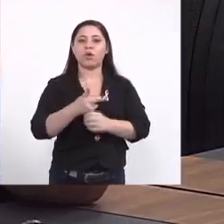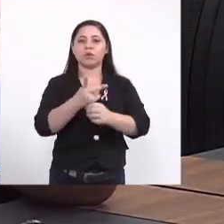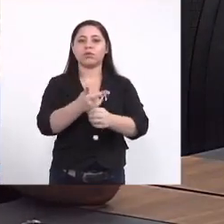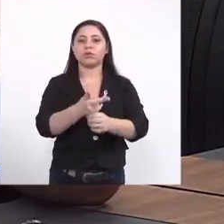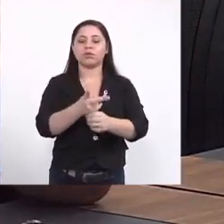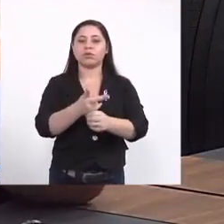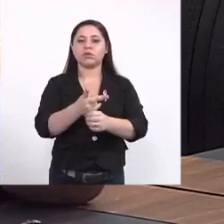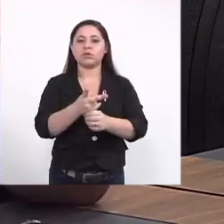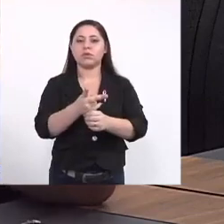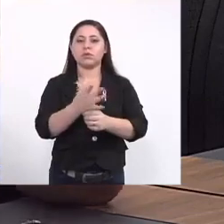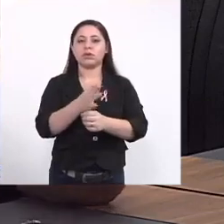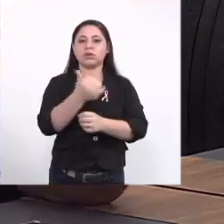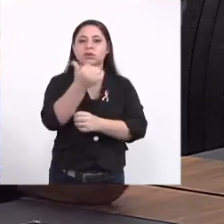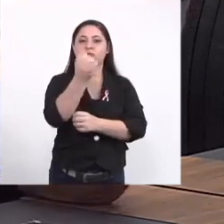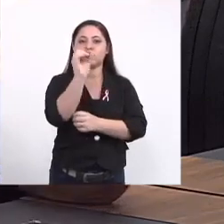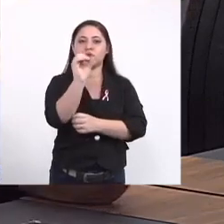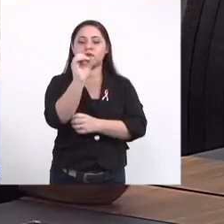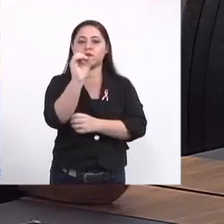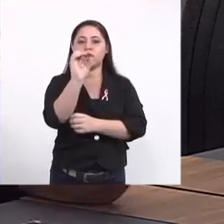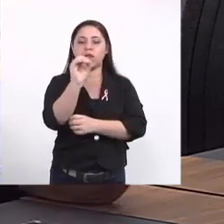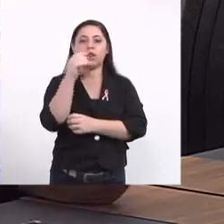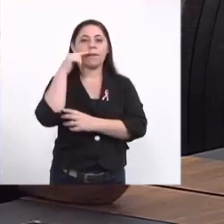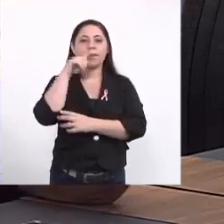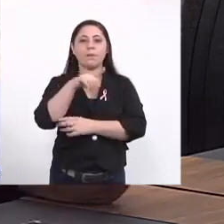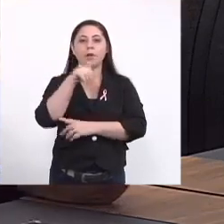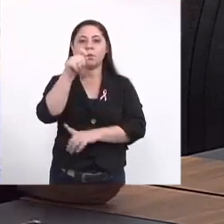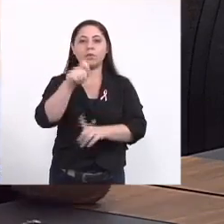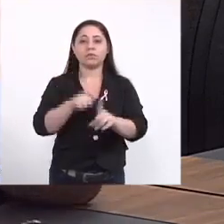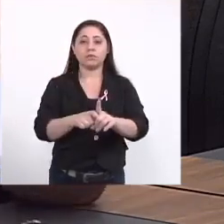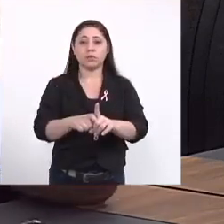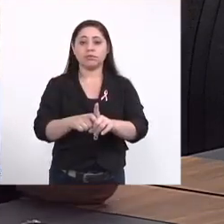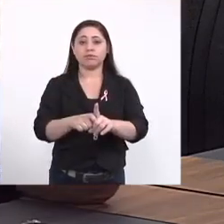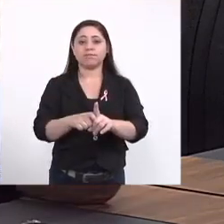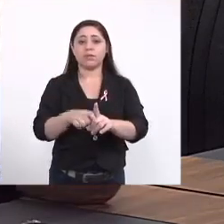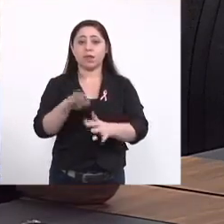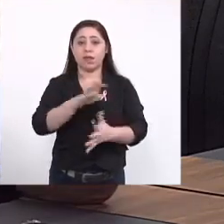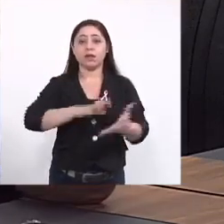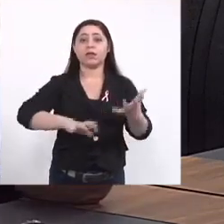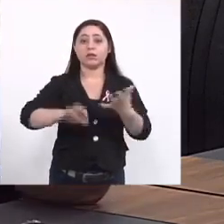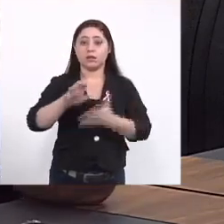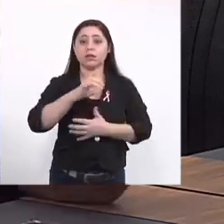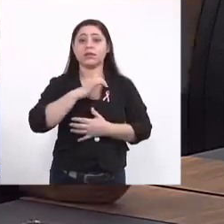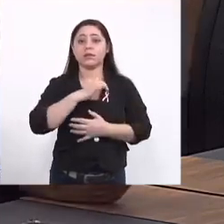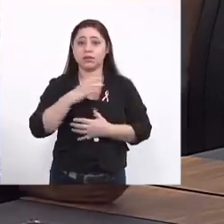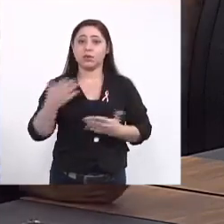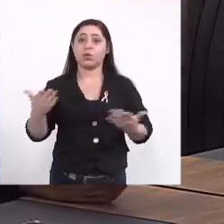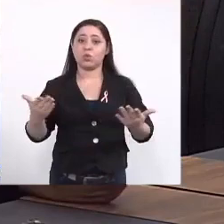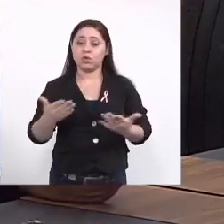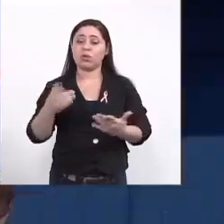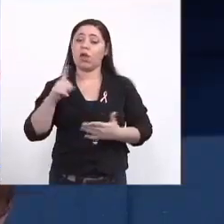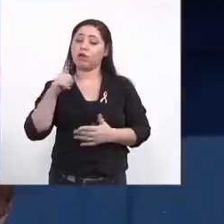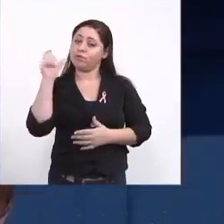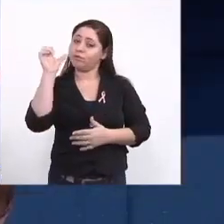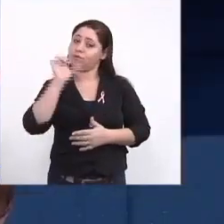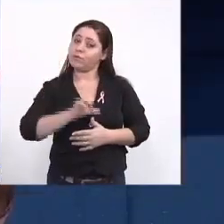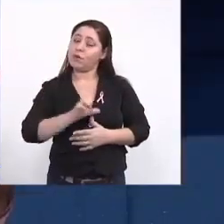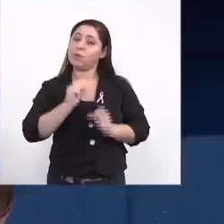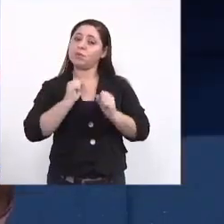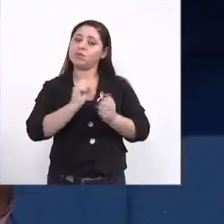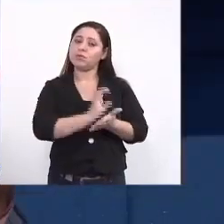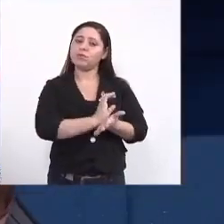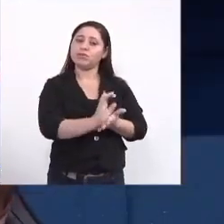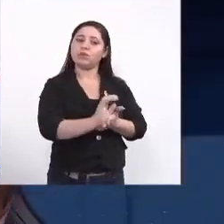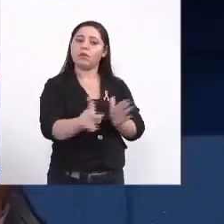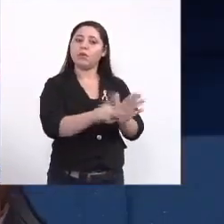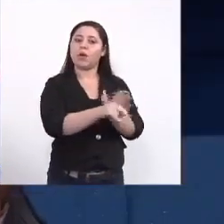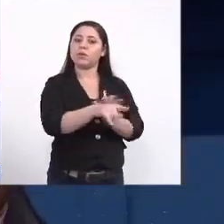Estado que só de salário gasta 180 mil por mês e na crise que já está existindo é complicado poderia estar investindo